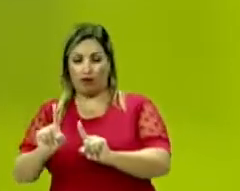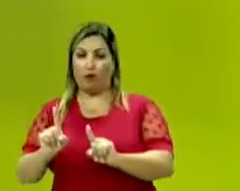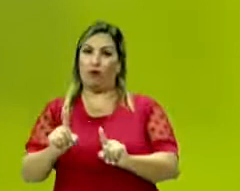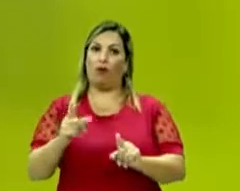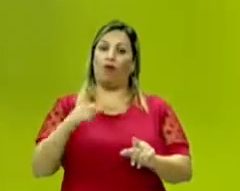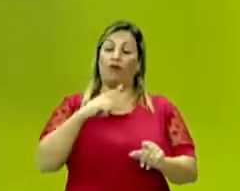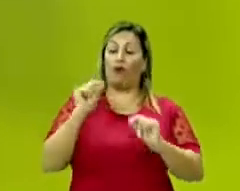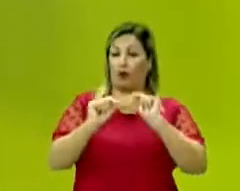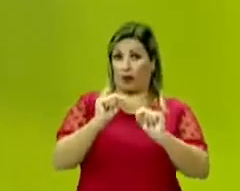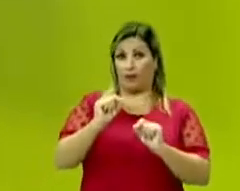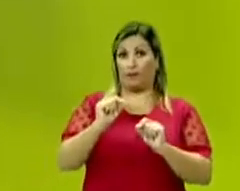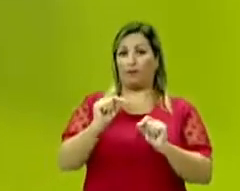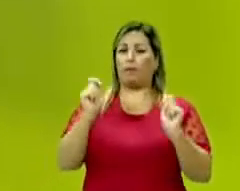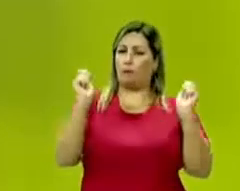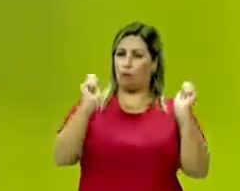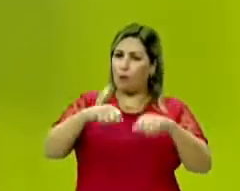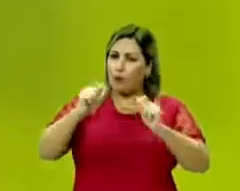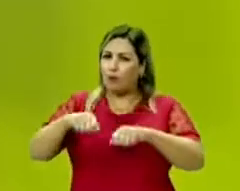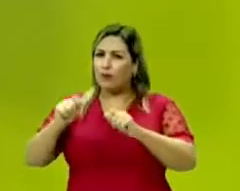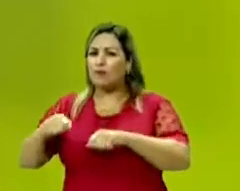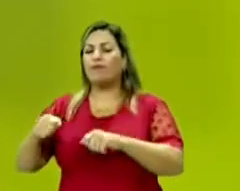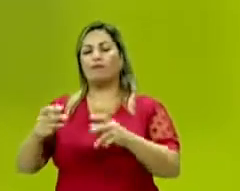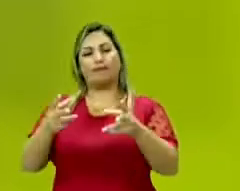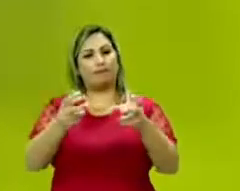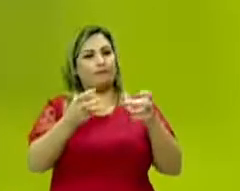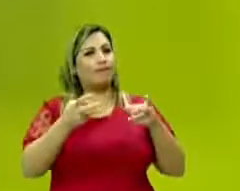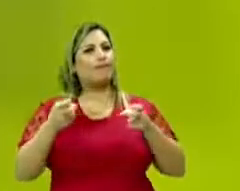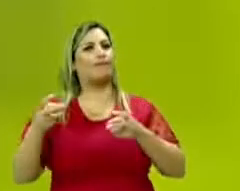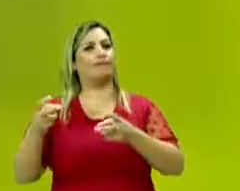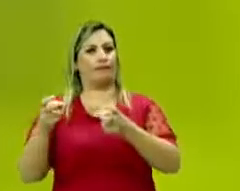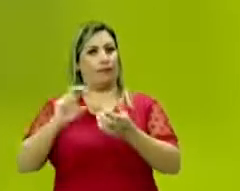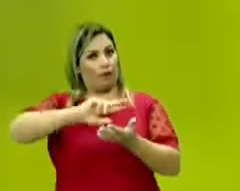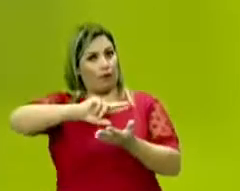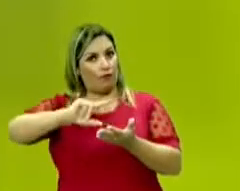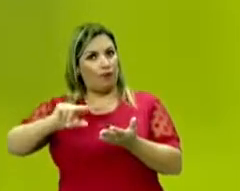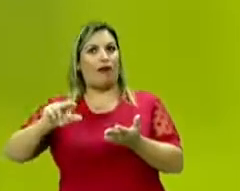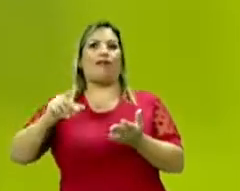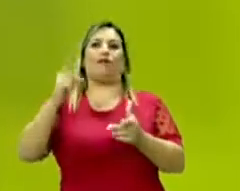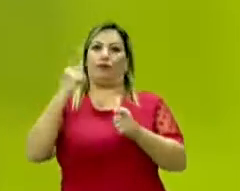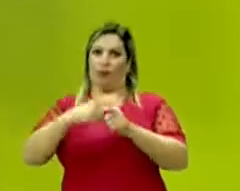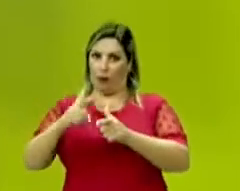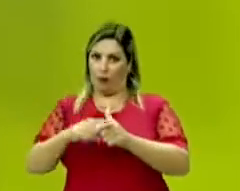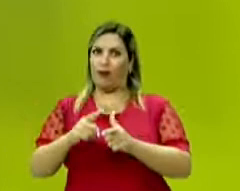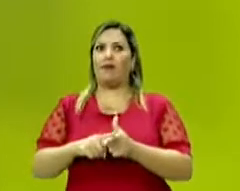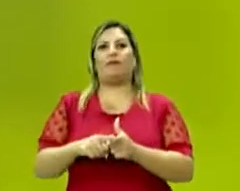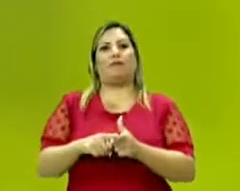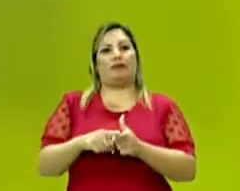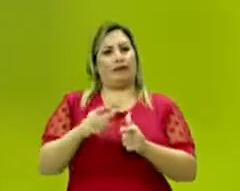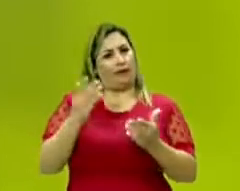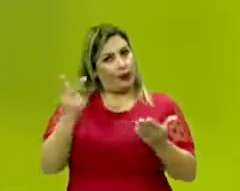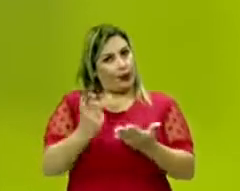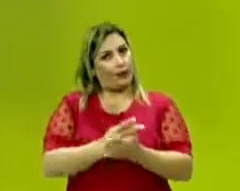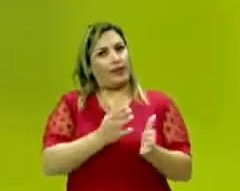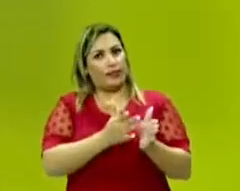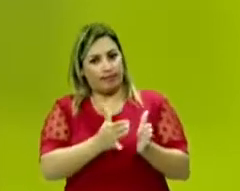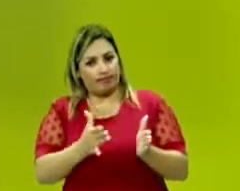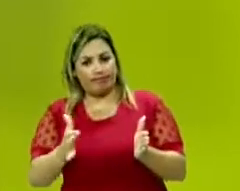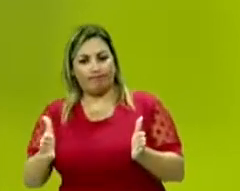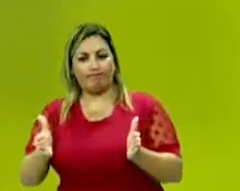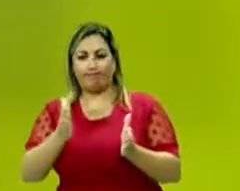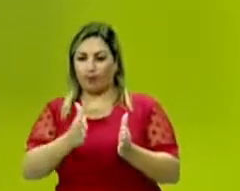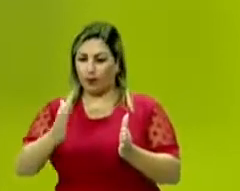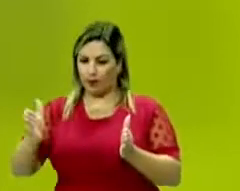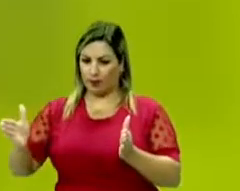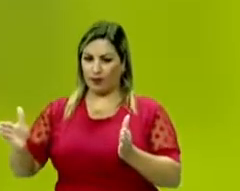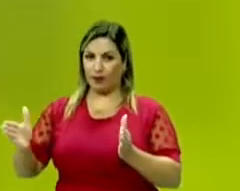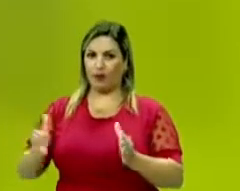nos dando possibilidades de percebermos muitas tensões que vão conduzir ao nosso processo de